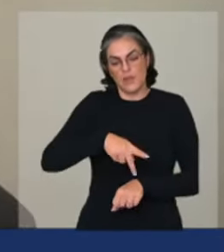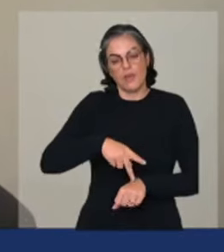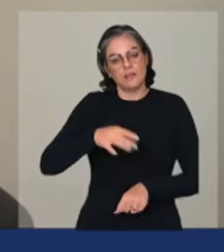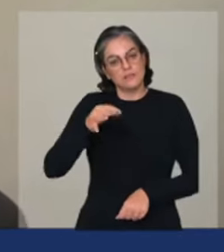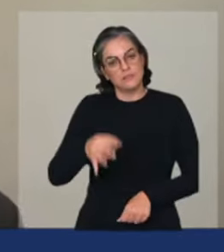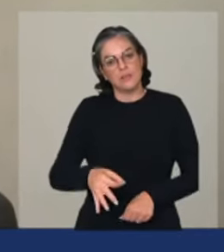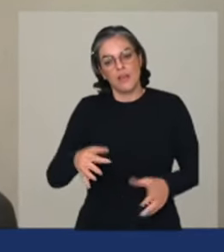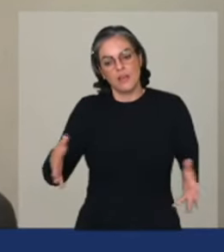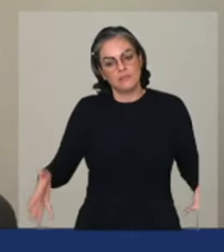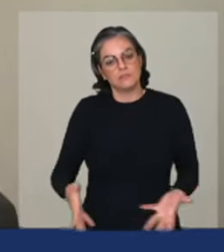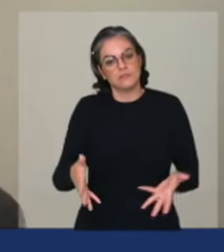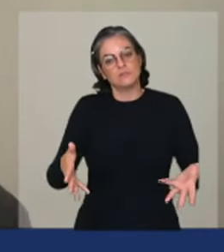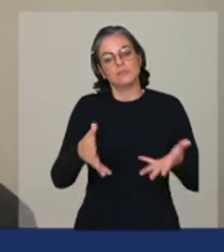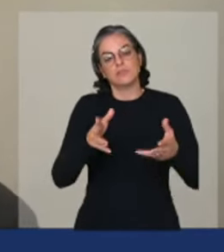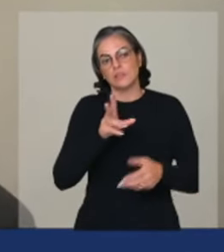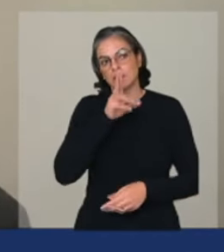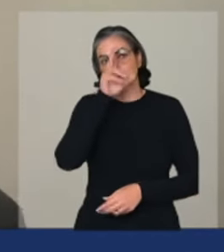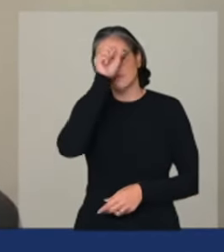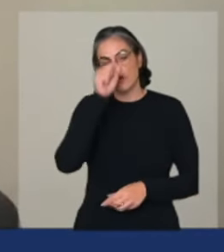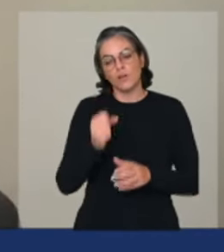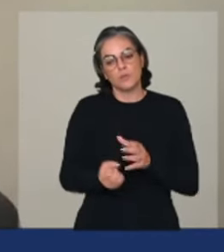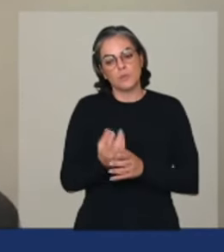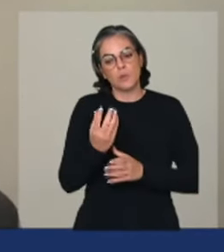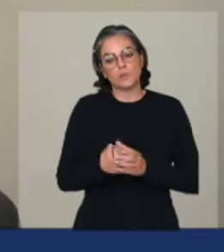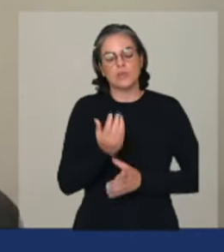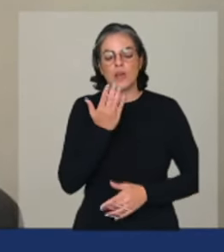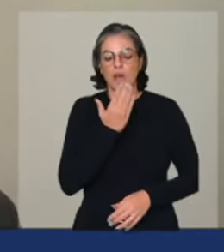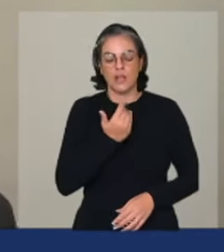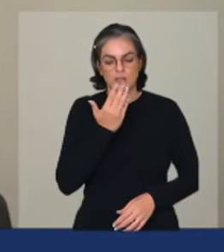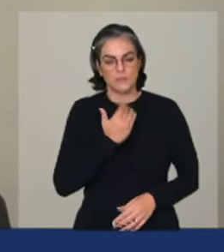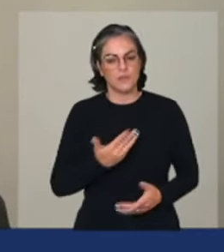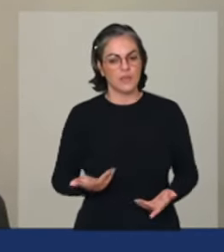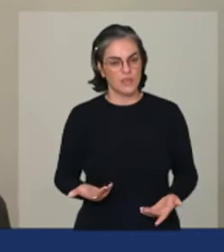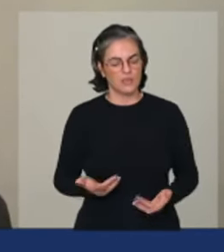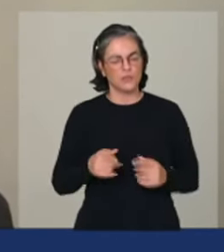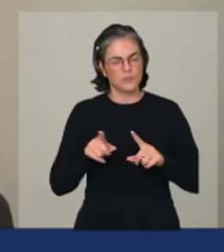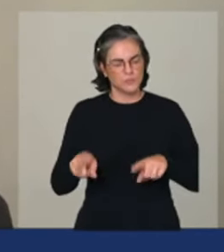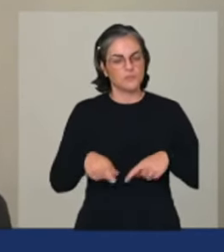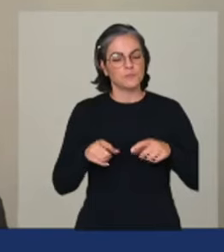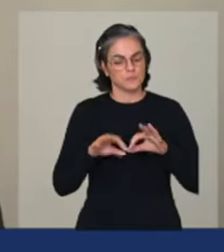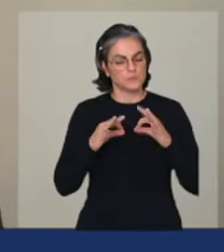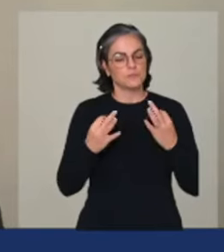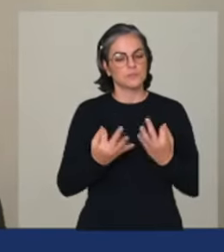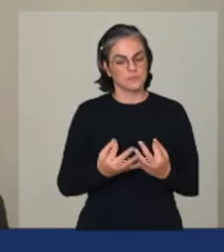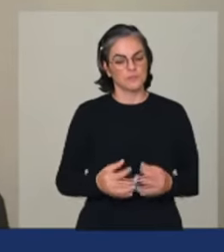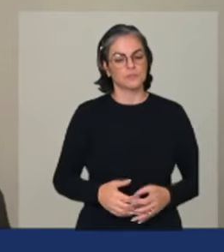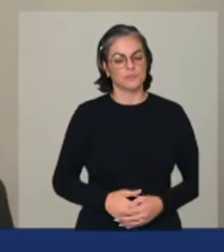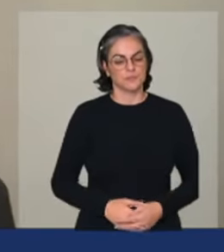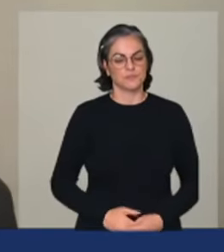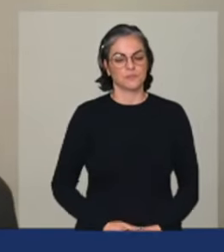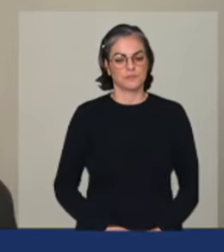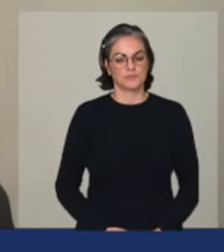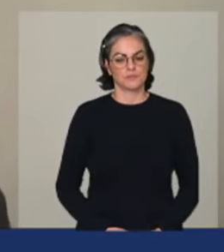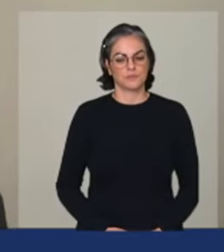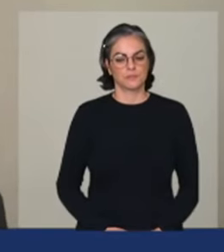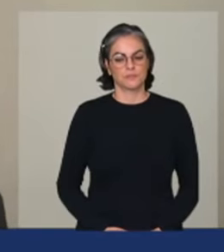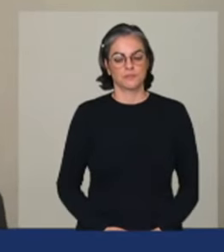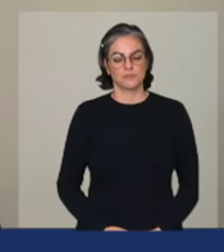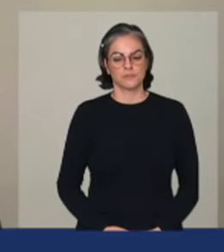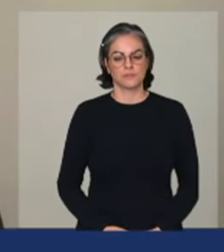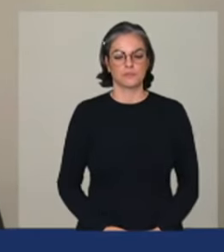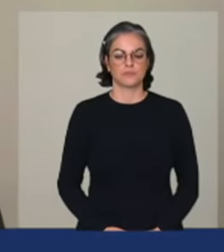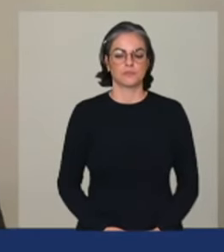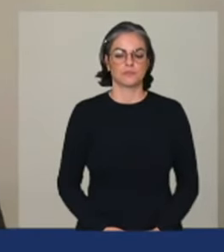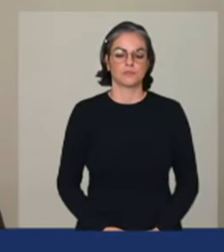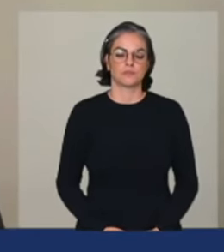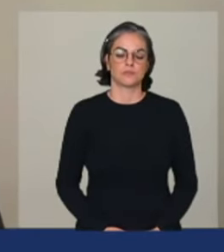fortalecimento da produção de alimento pela agricultura familiar e camponesa e nesse aspecto os